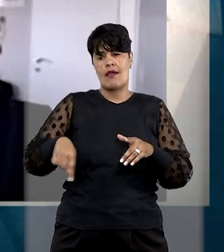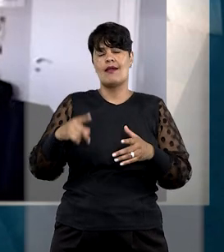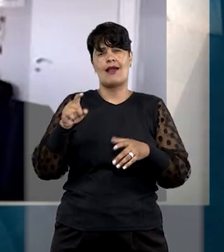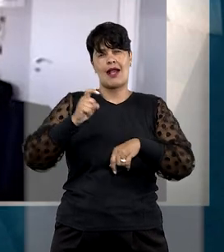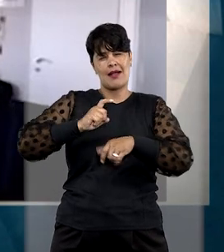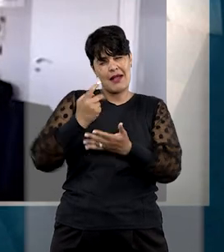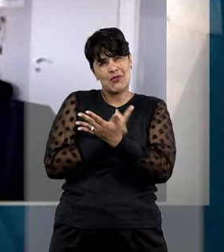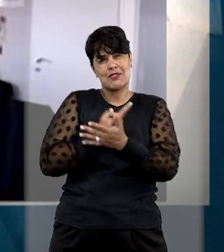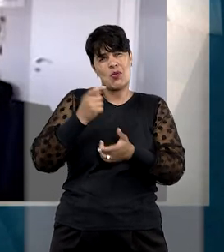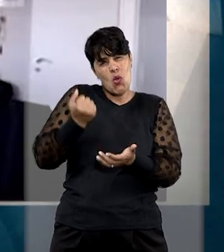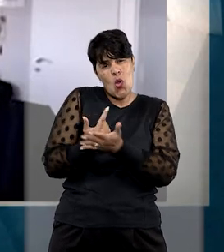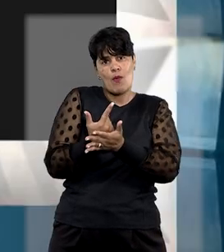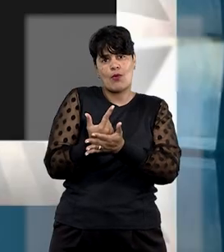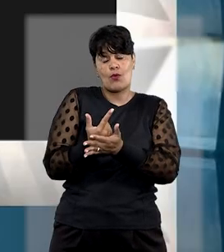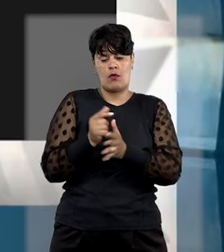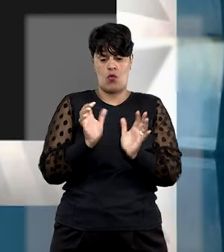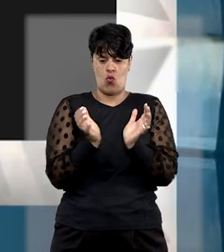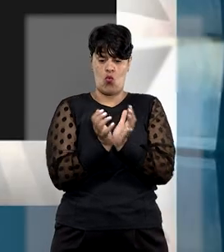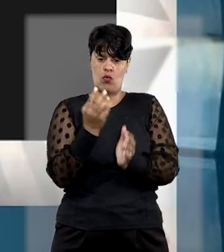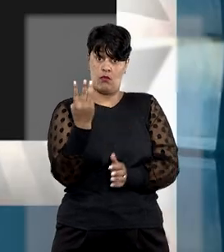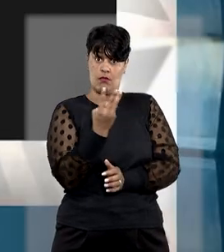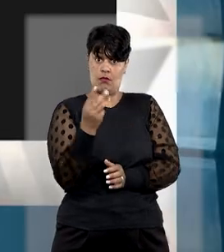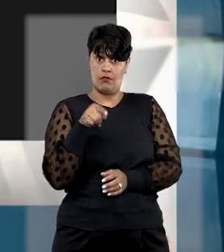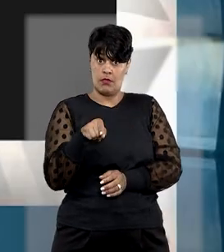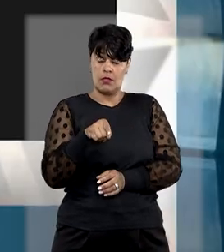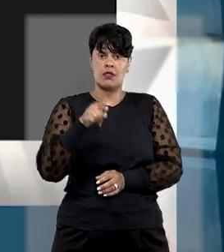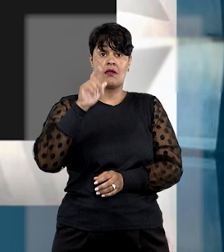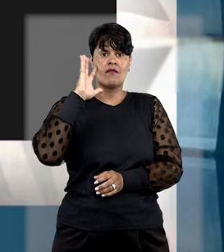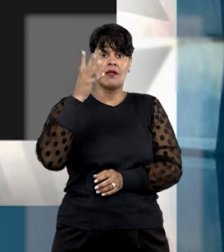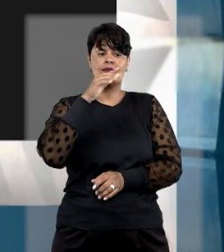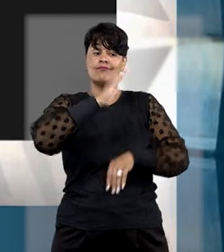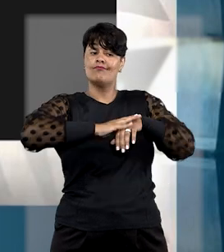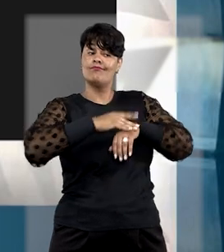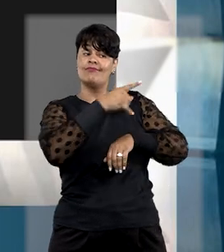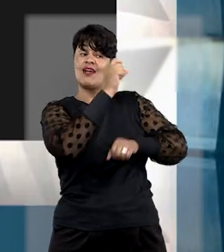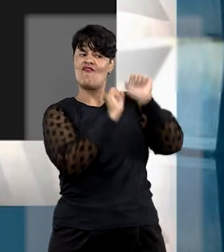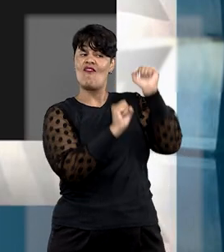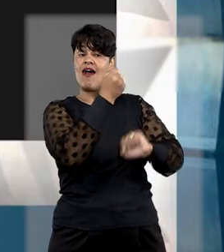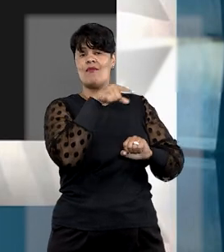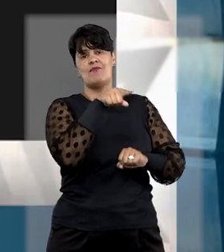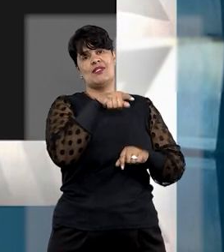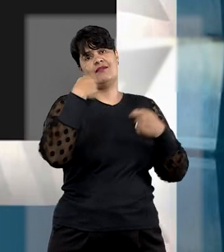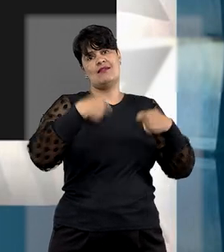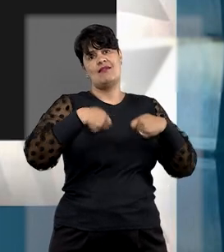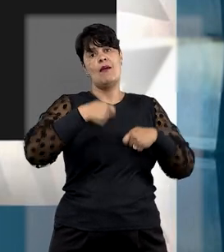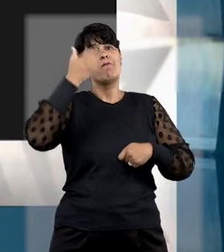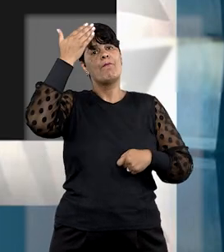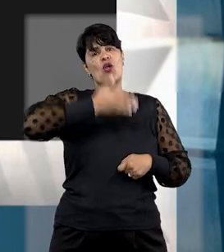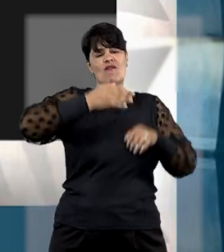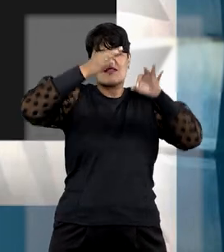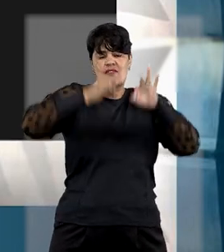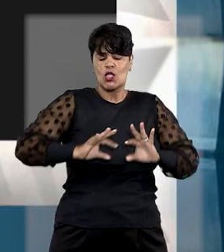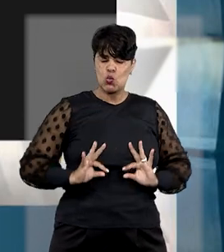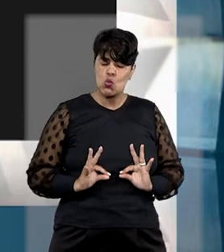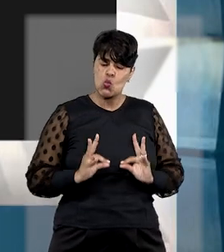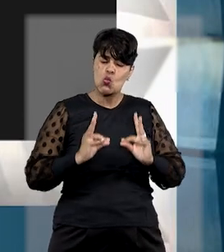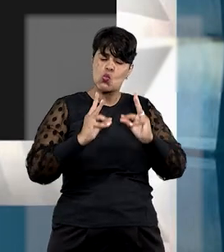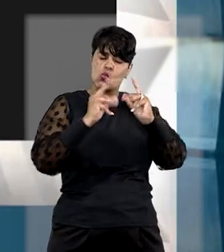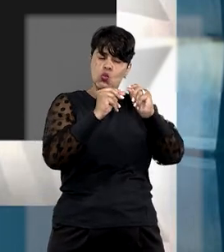dano. Para o colegiado, o fornecedor é quem precisa comprovar de forma cabal a